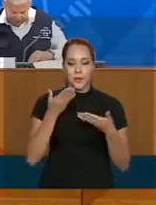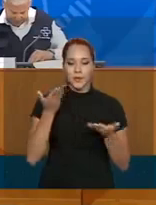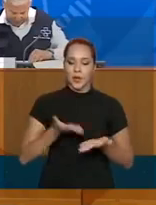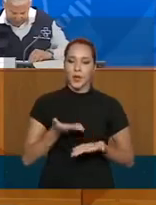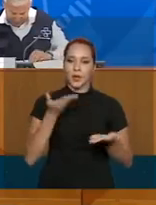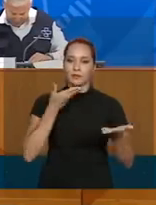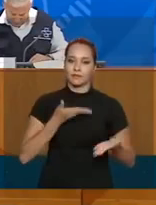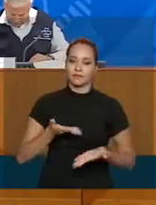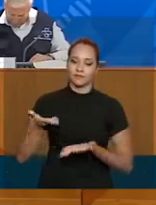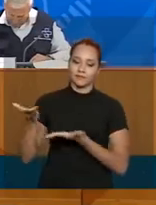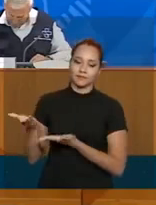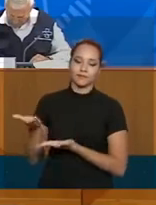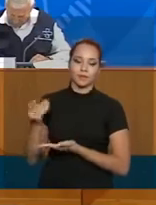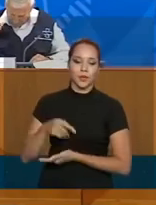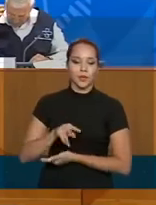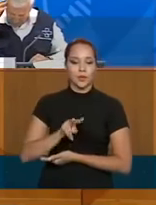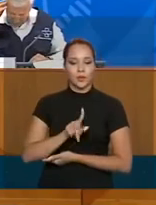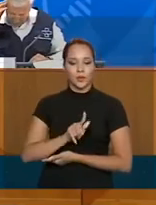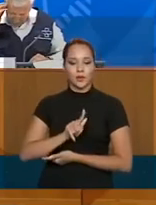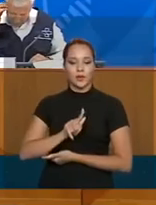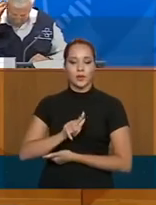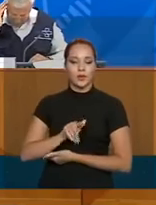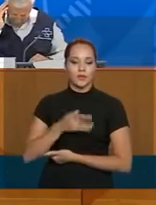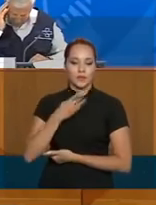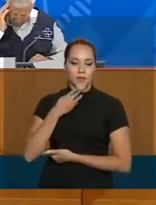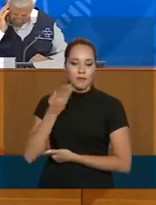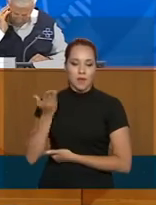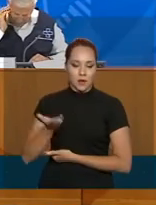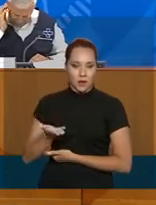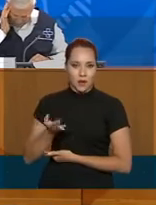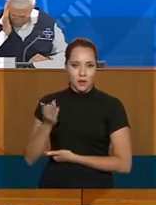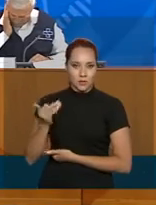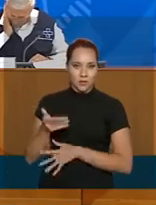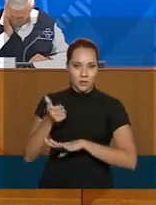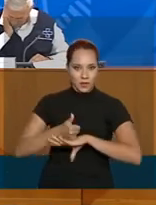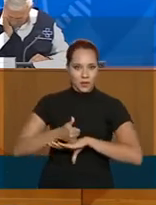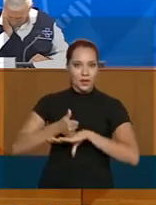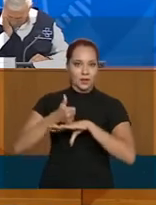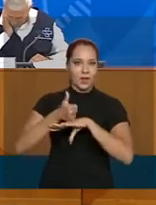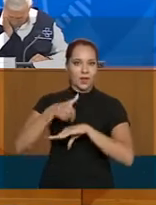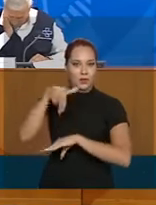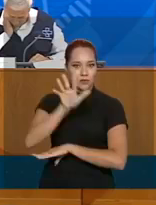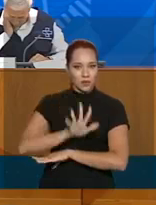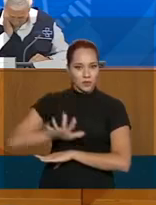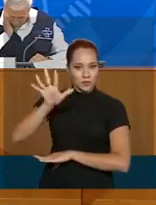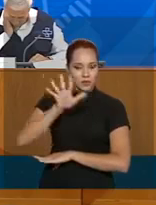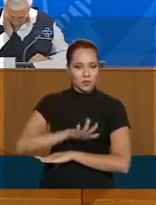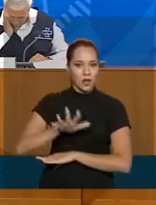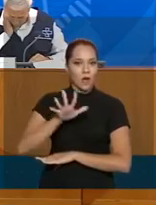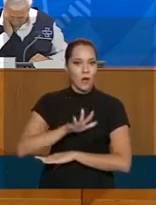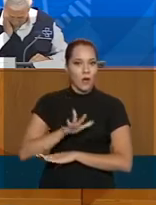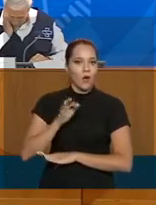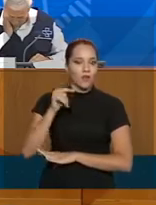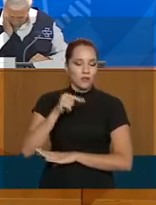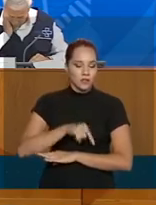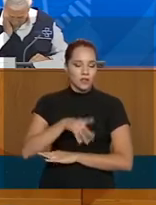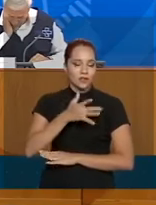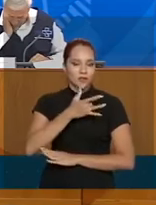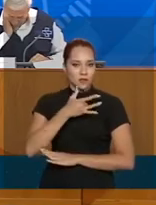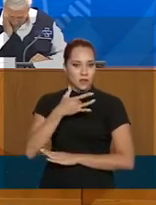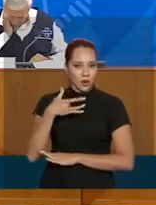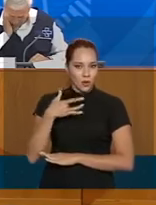palavra para o secretário nacional de vigilância em saúde,